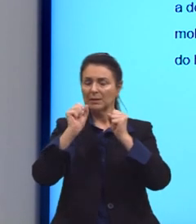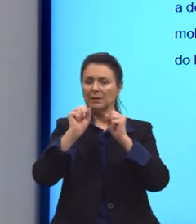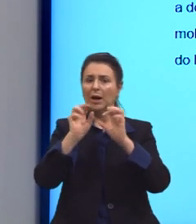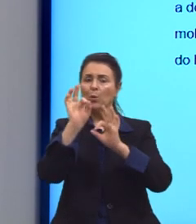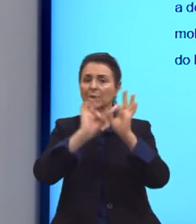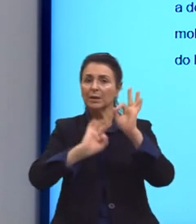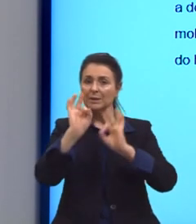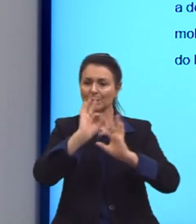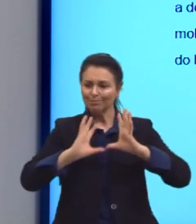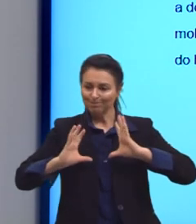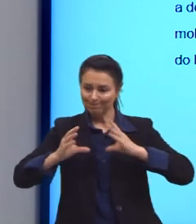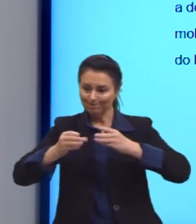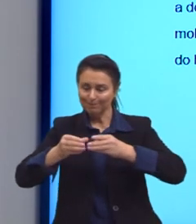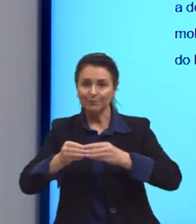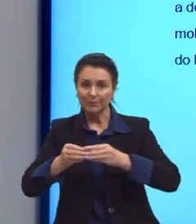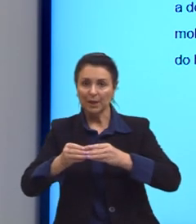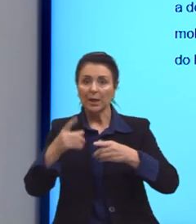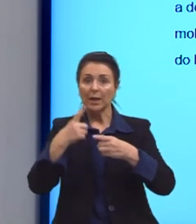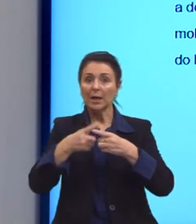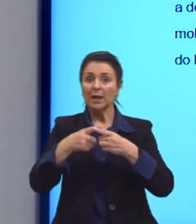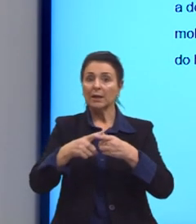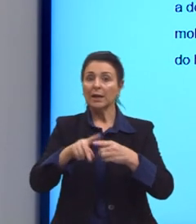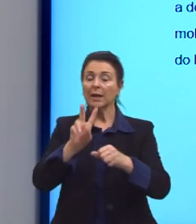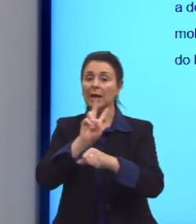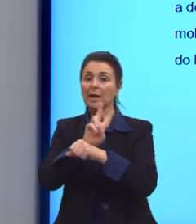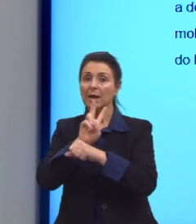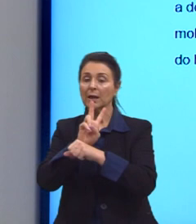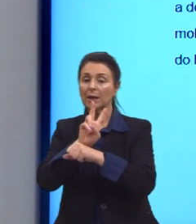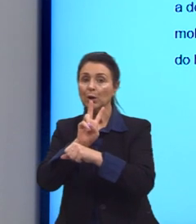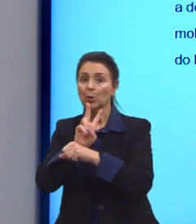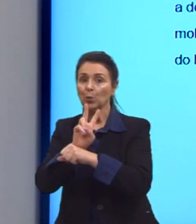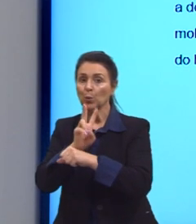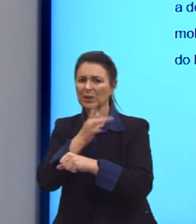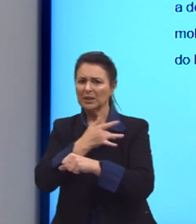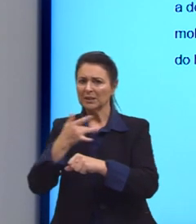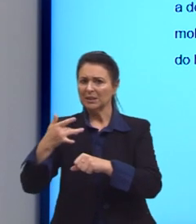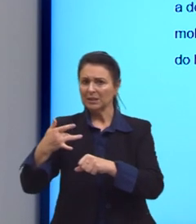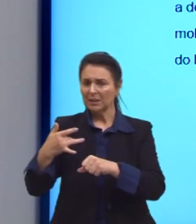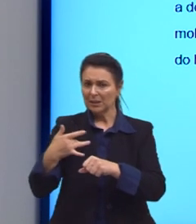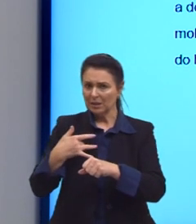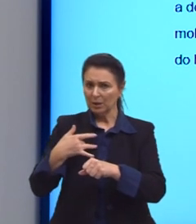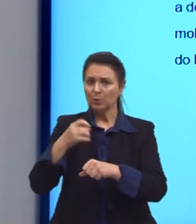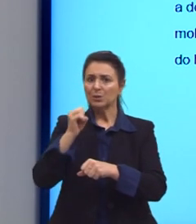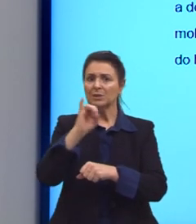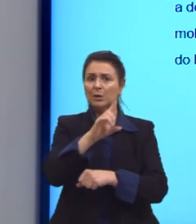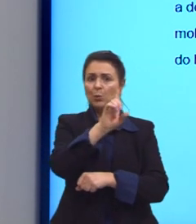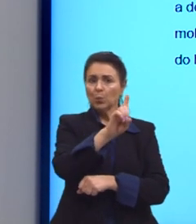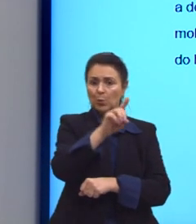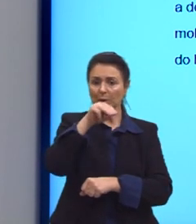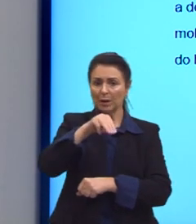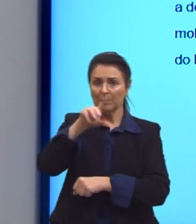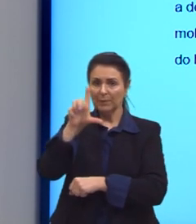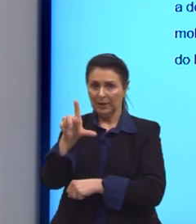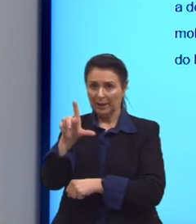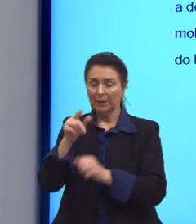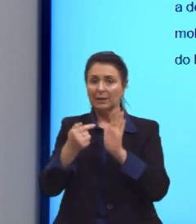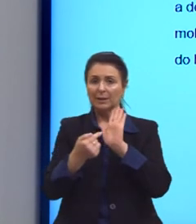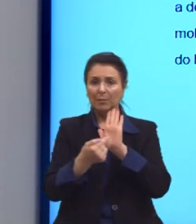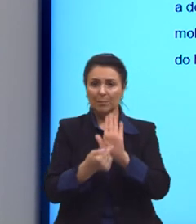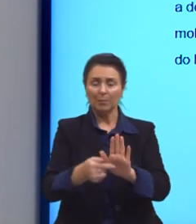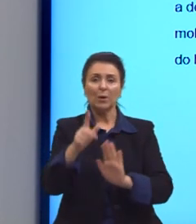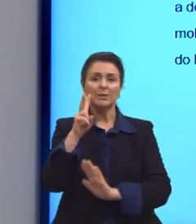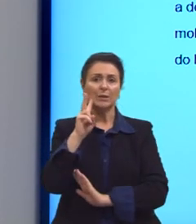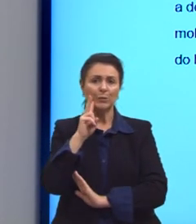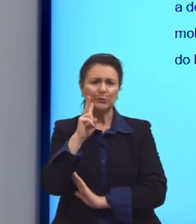para que a inspeção sanitária seja capaz de determinar se alíquotas de 1 ml de amostra de vinagre estão de